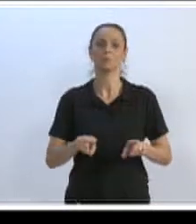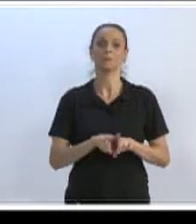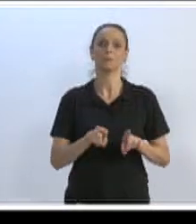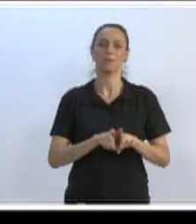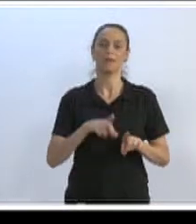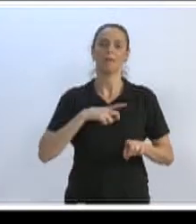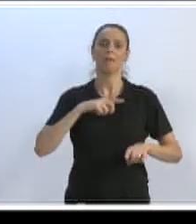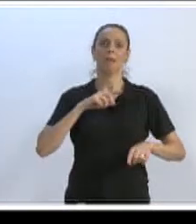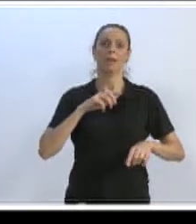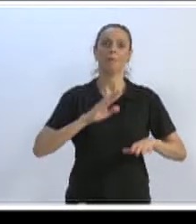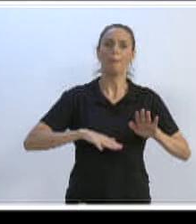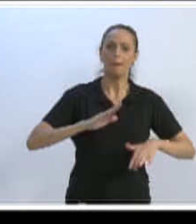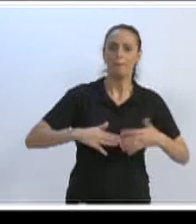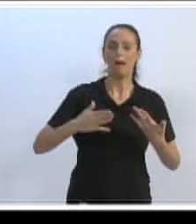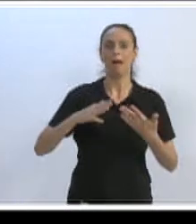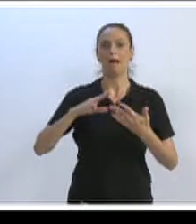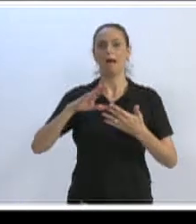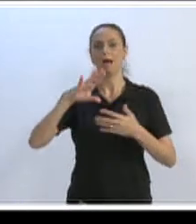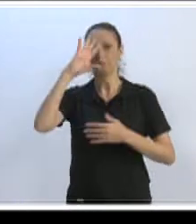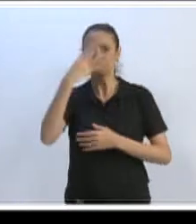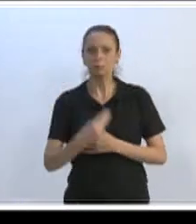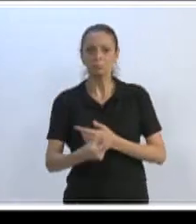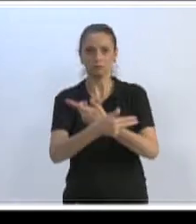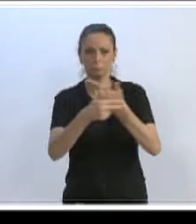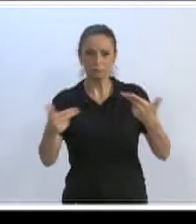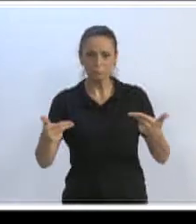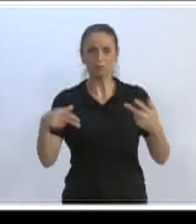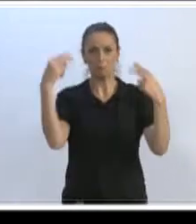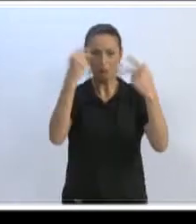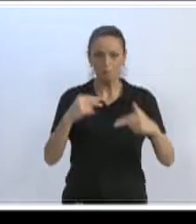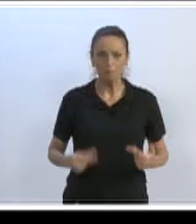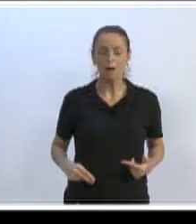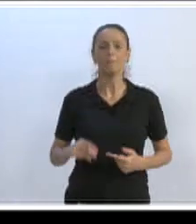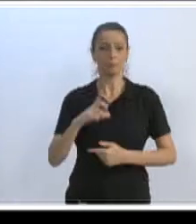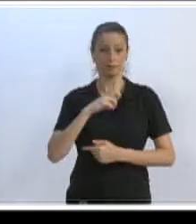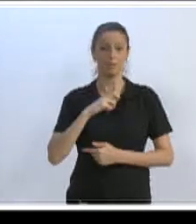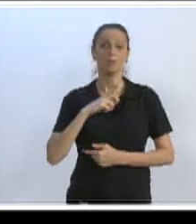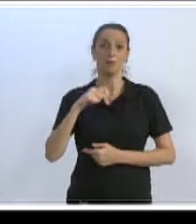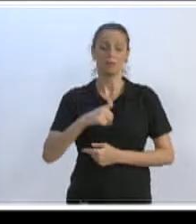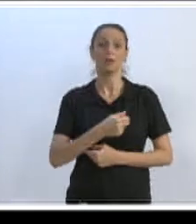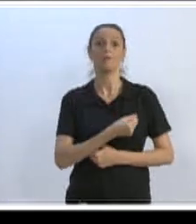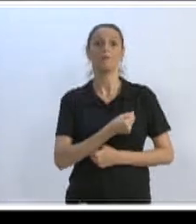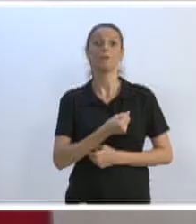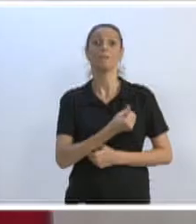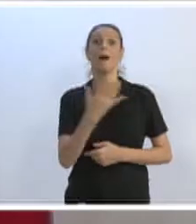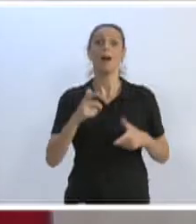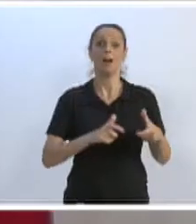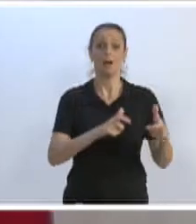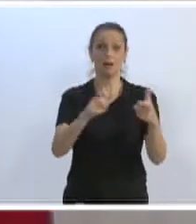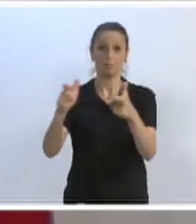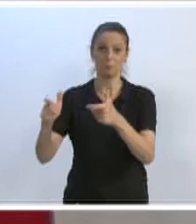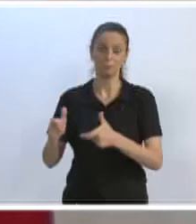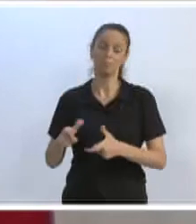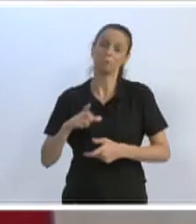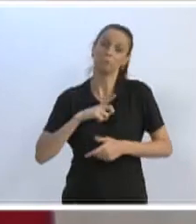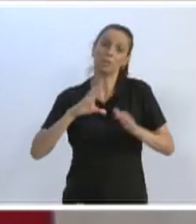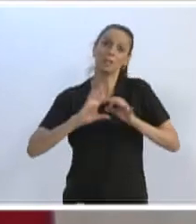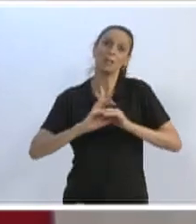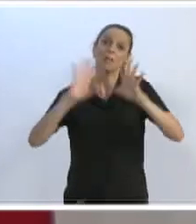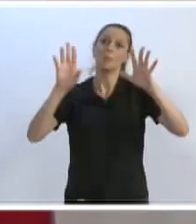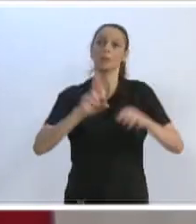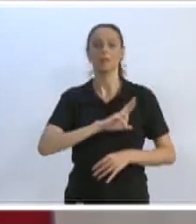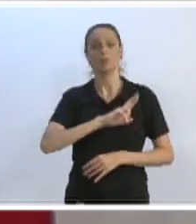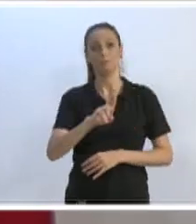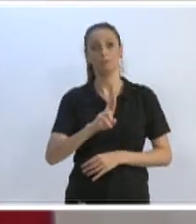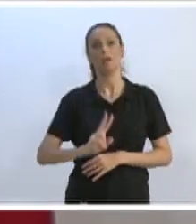e Candomblé, até porque a gente tem vários centros de Umbanda e de Candomblé na nossa cidade, e a gente defende as liberdades religiosas como